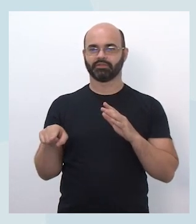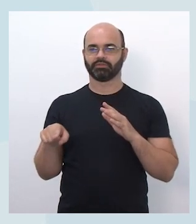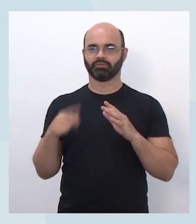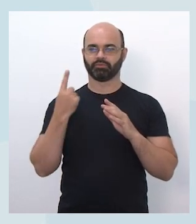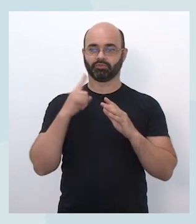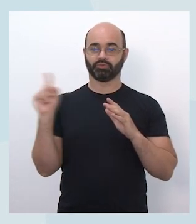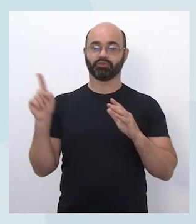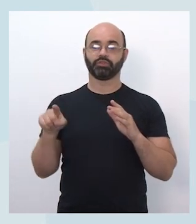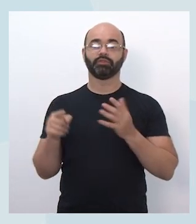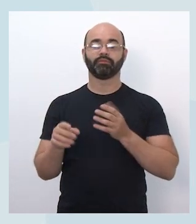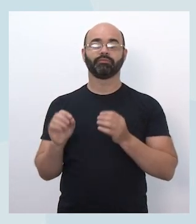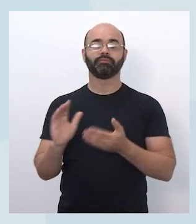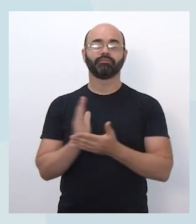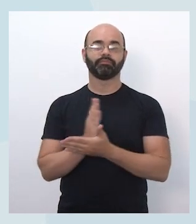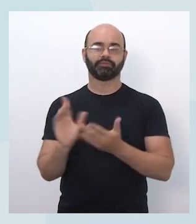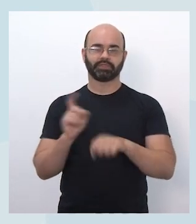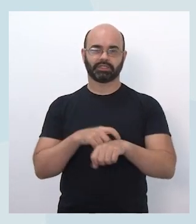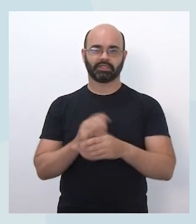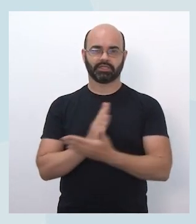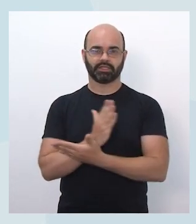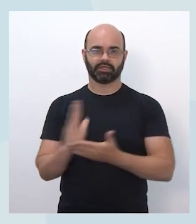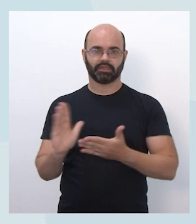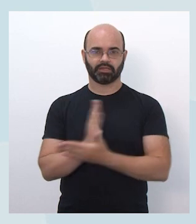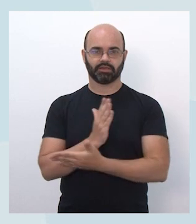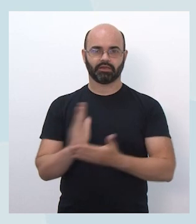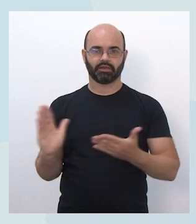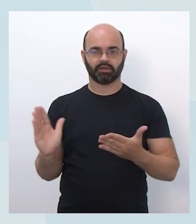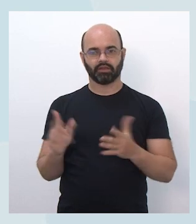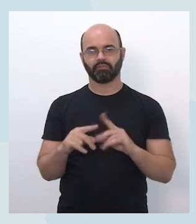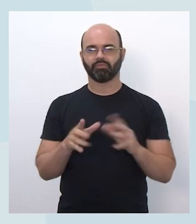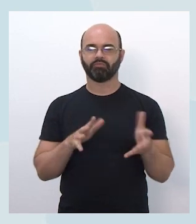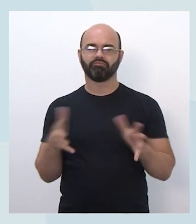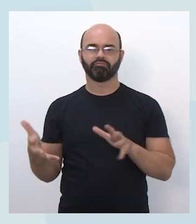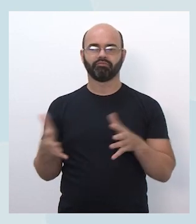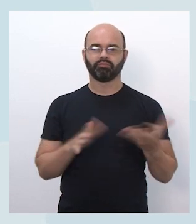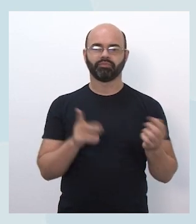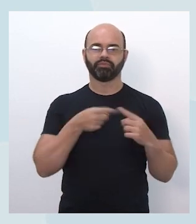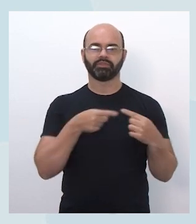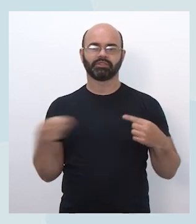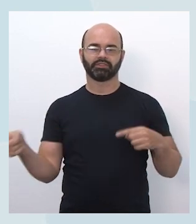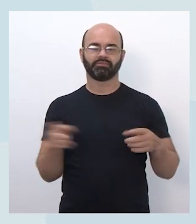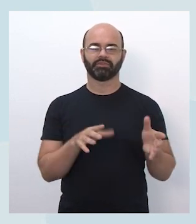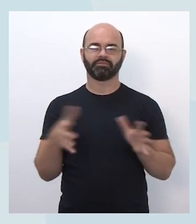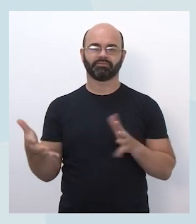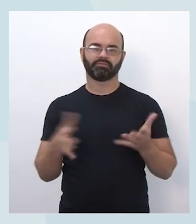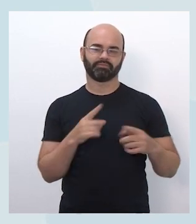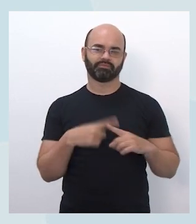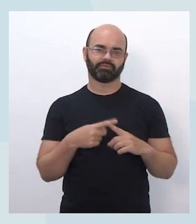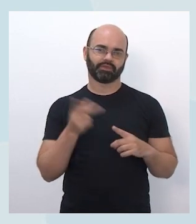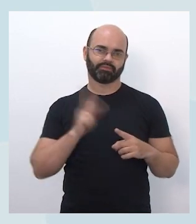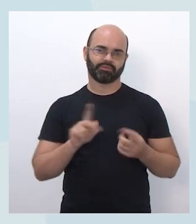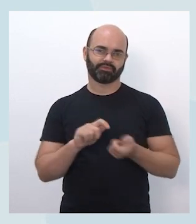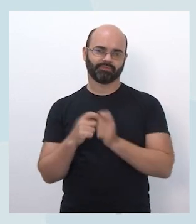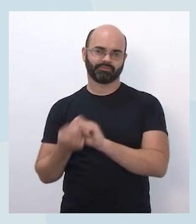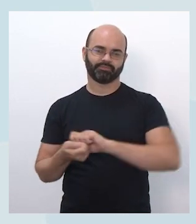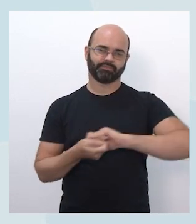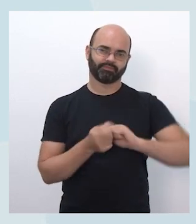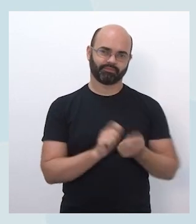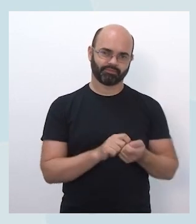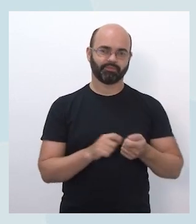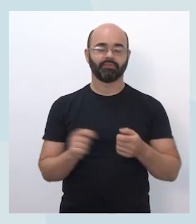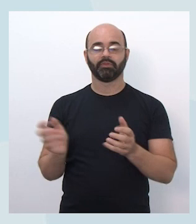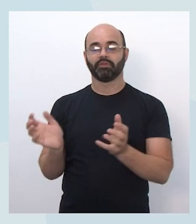distribuição do tempo, ela vai ser razoavelmente flexível ao longo da semana, até para facilitar a organização da agenda, tanto do professor como dos alunos do